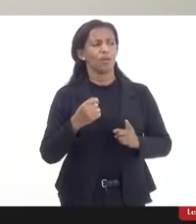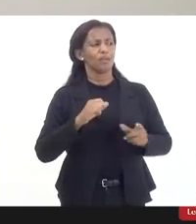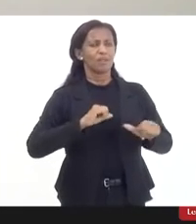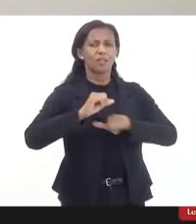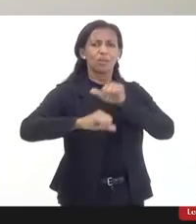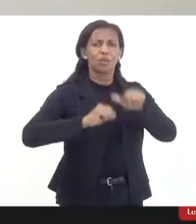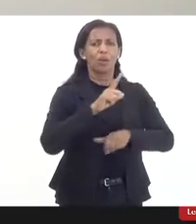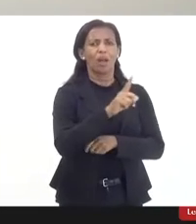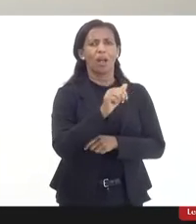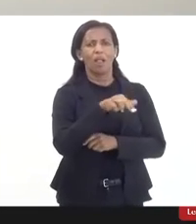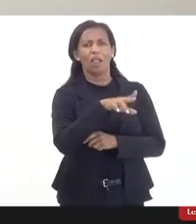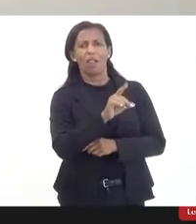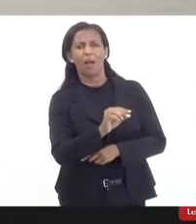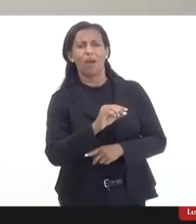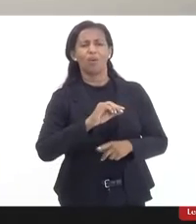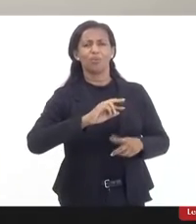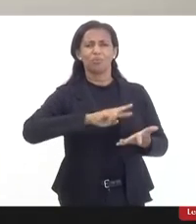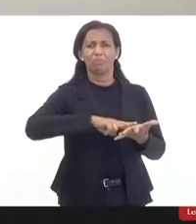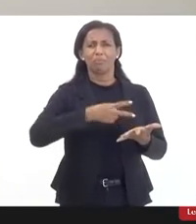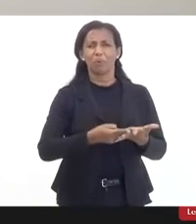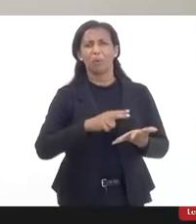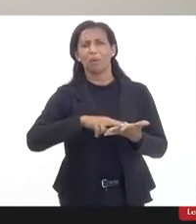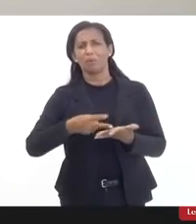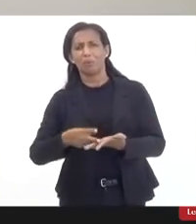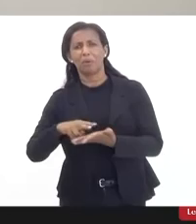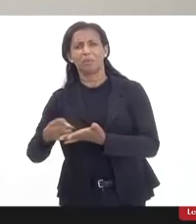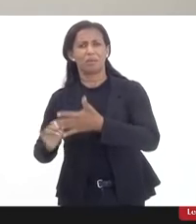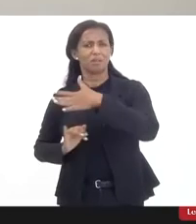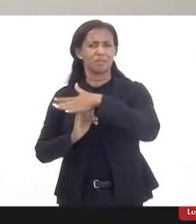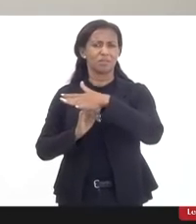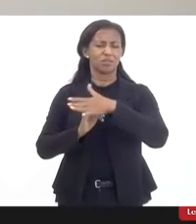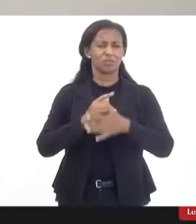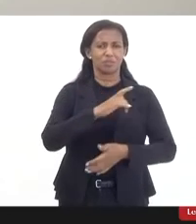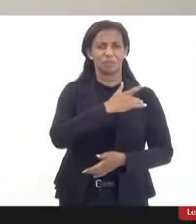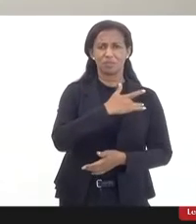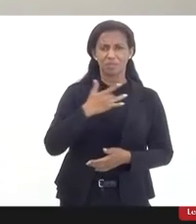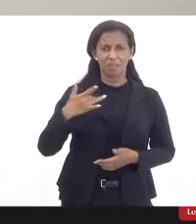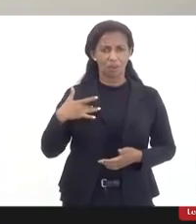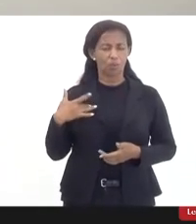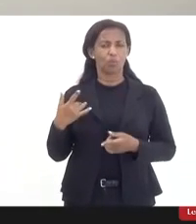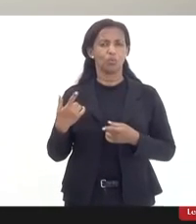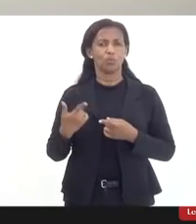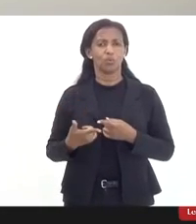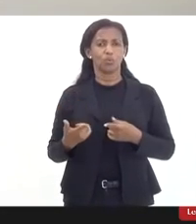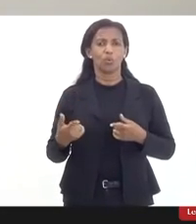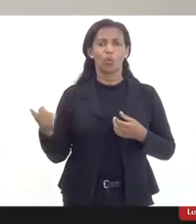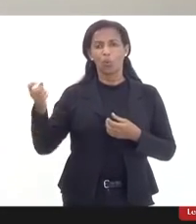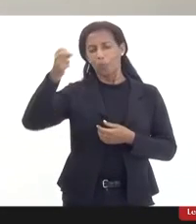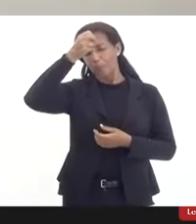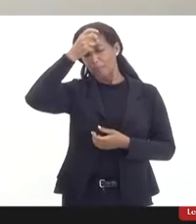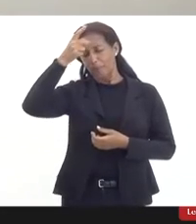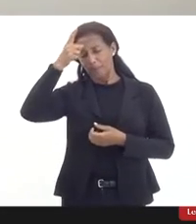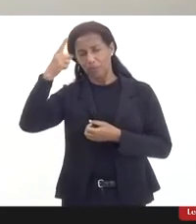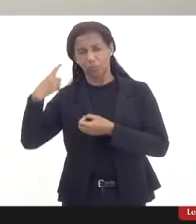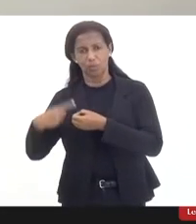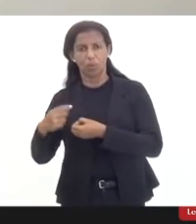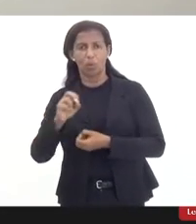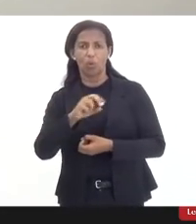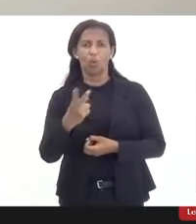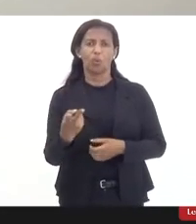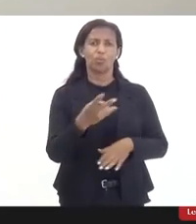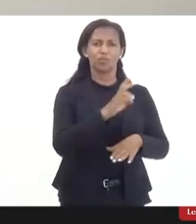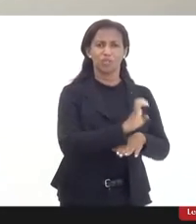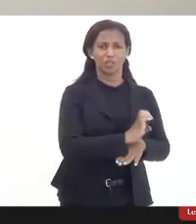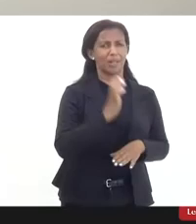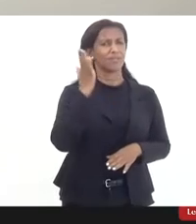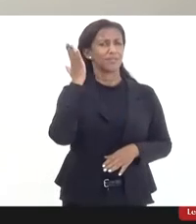dentro das instituições de saúde, sejam do município, sejam do Estado. Isso é um problema muito grande, a gente sabe